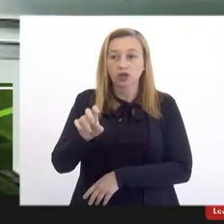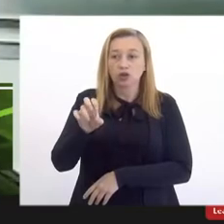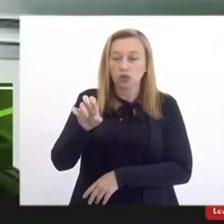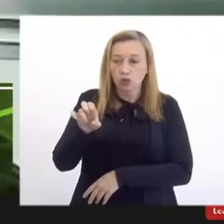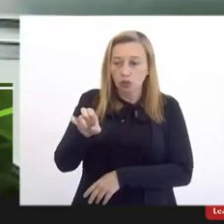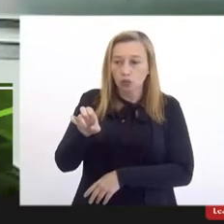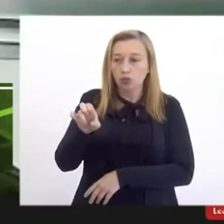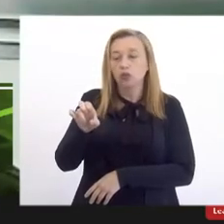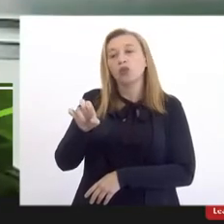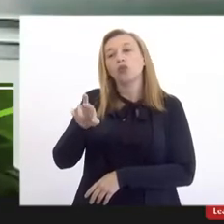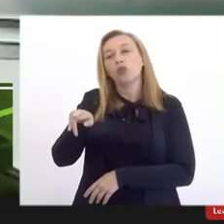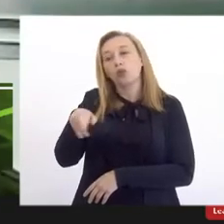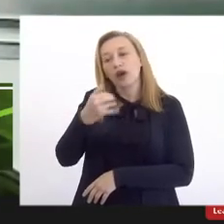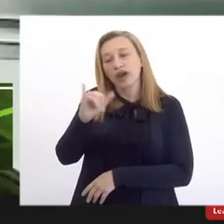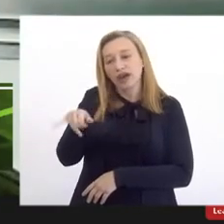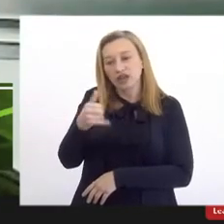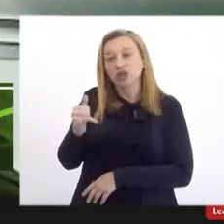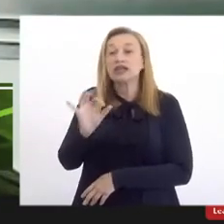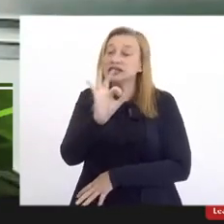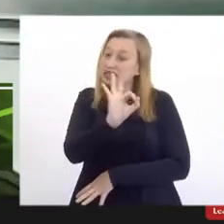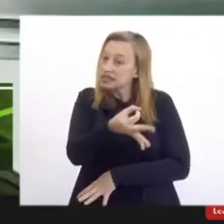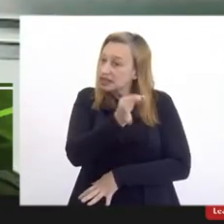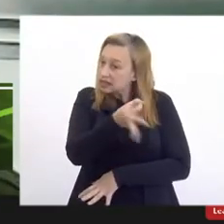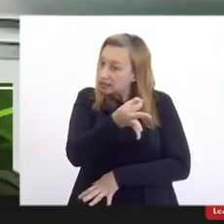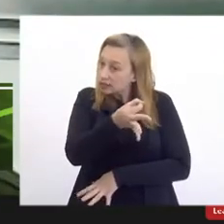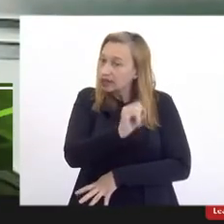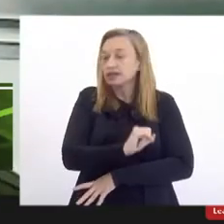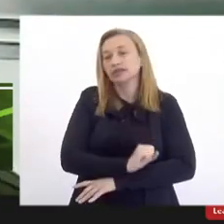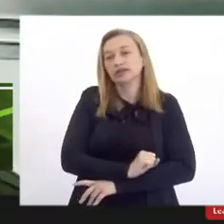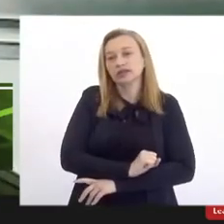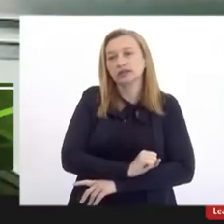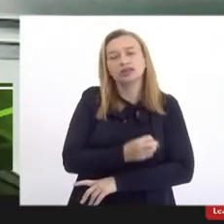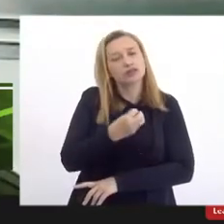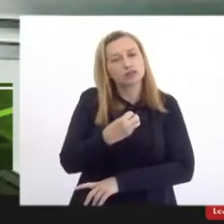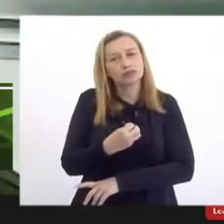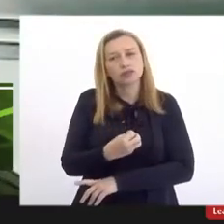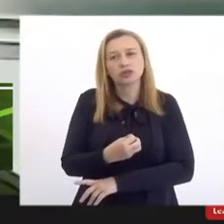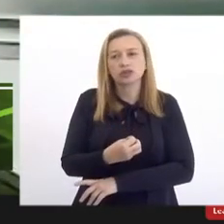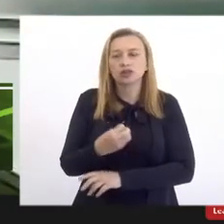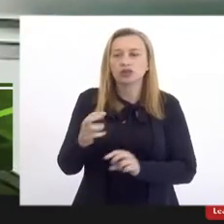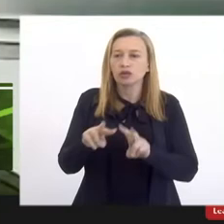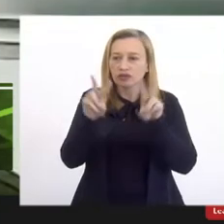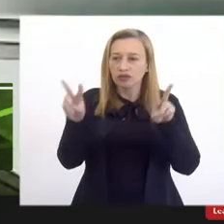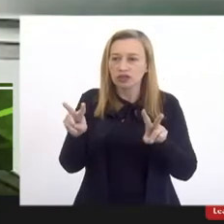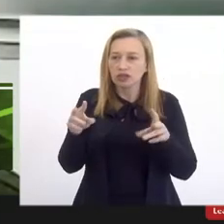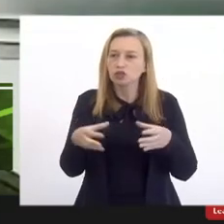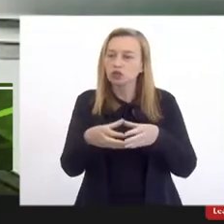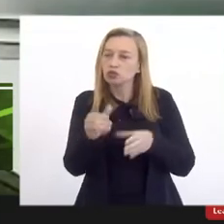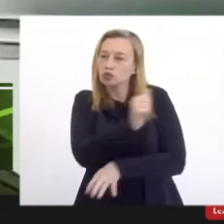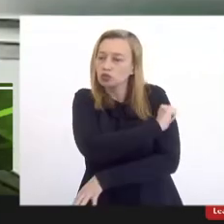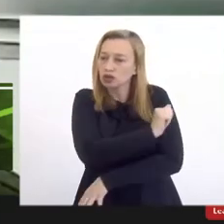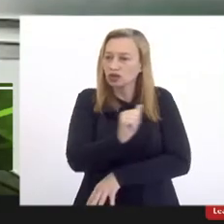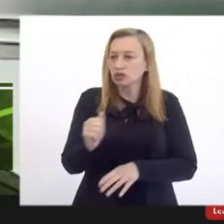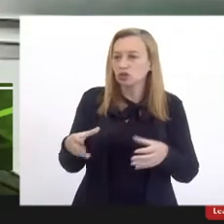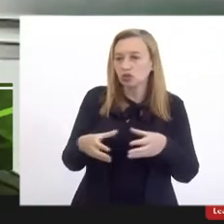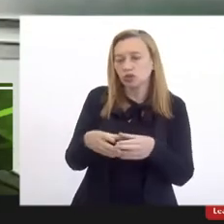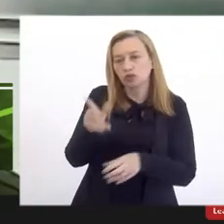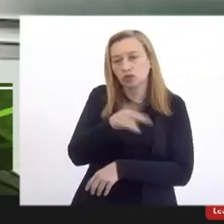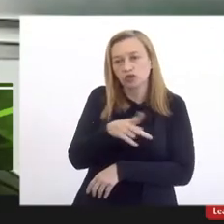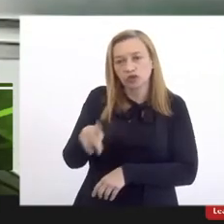absolutamente razoáveis do ponto de vista do corpo docente e do corpo discente.